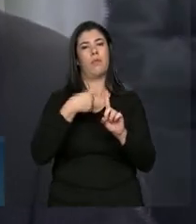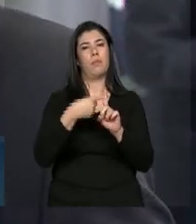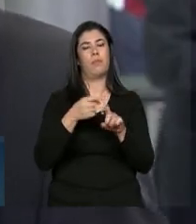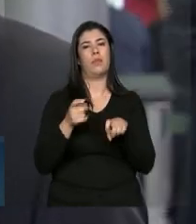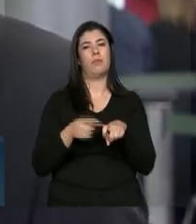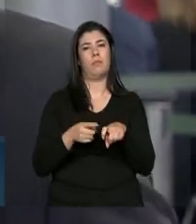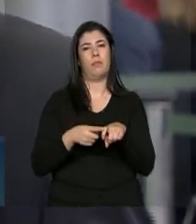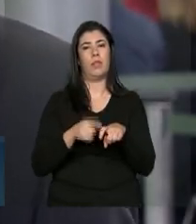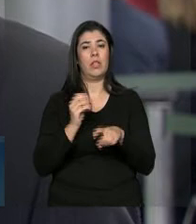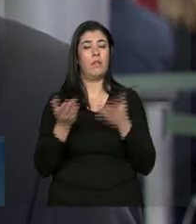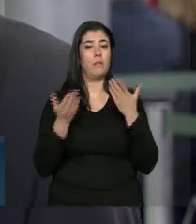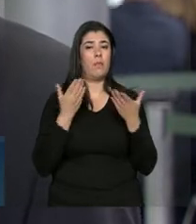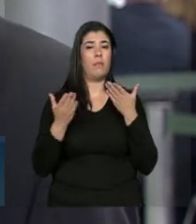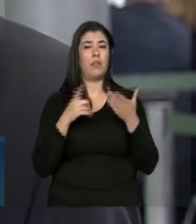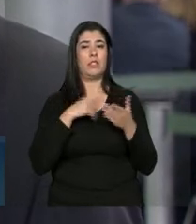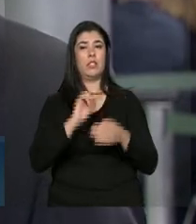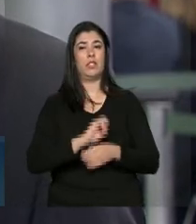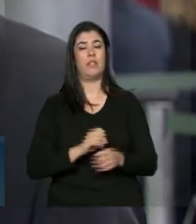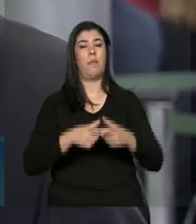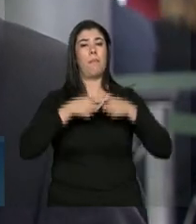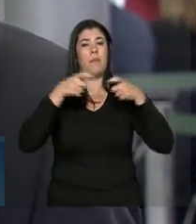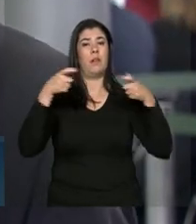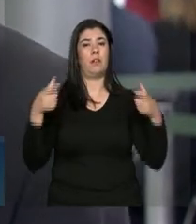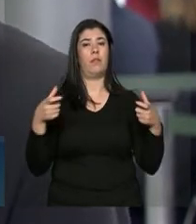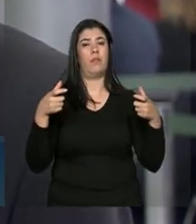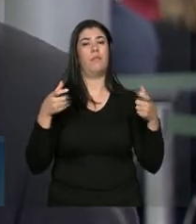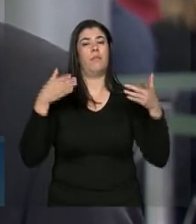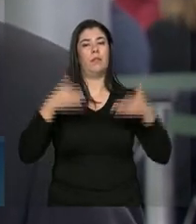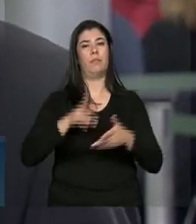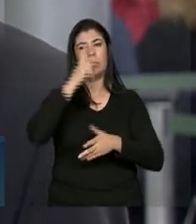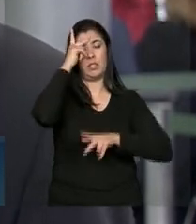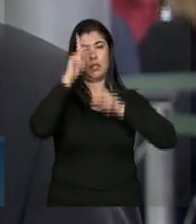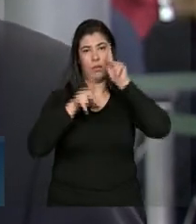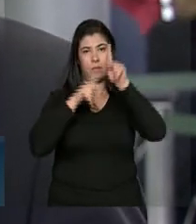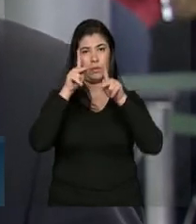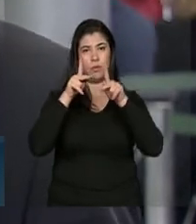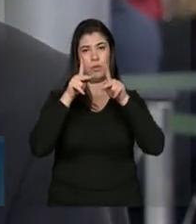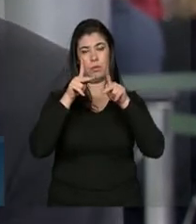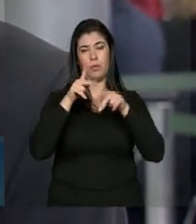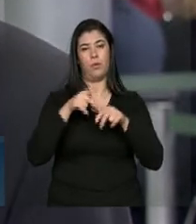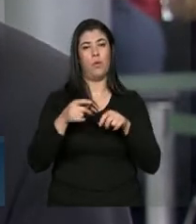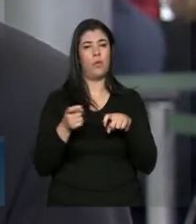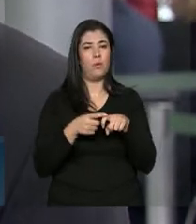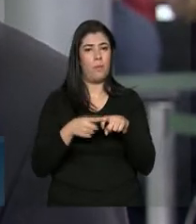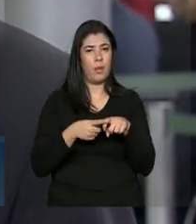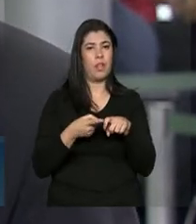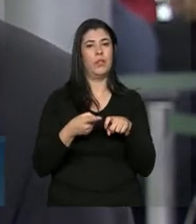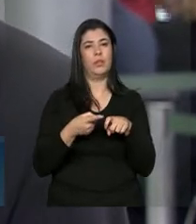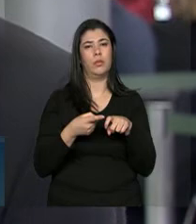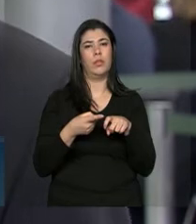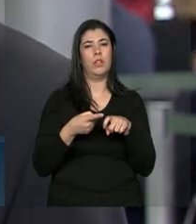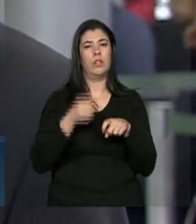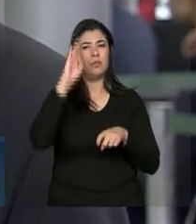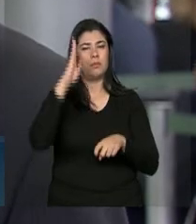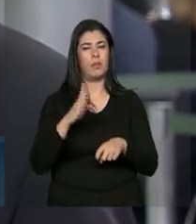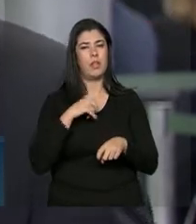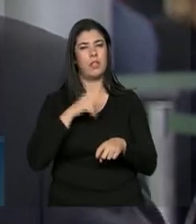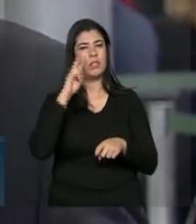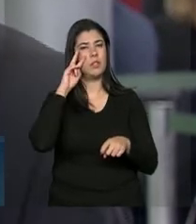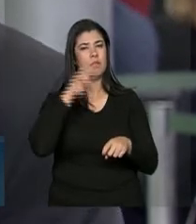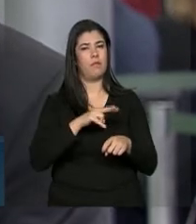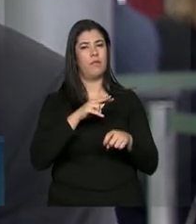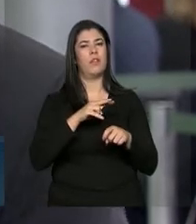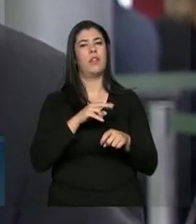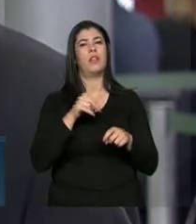À medida que a gente vai tendo uma maior participação de brasileiros, a gente consegue também ver claramente o que está previsto no programa,